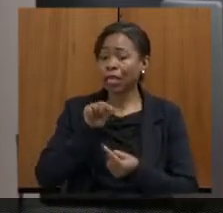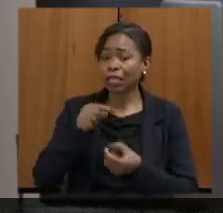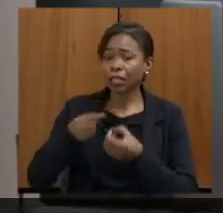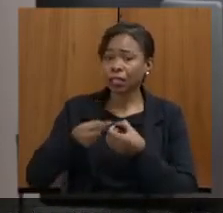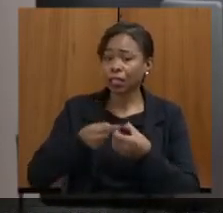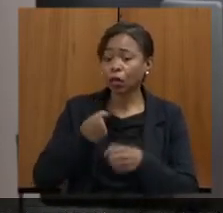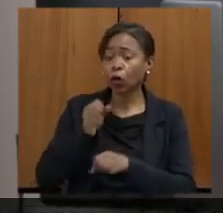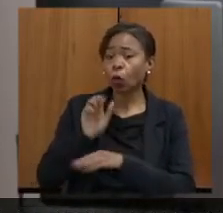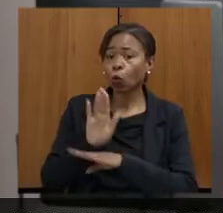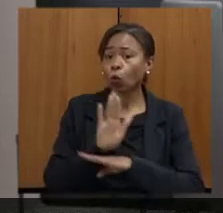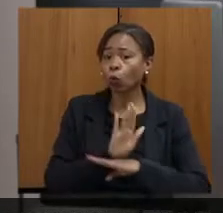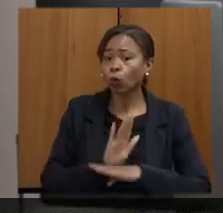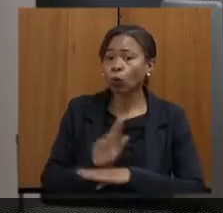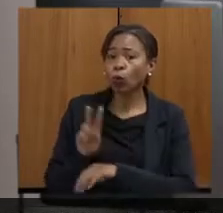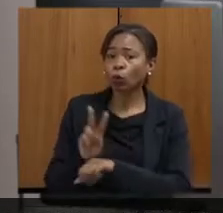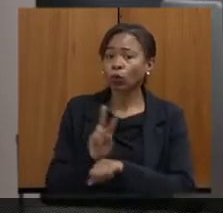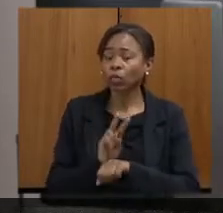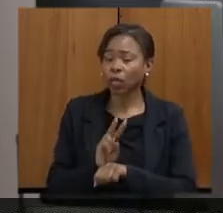imaterial.